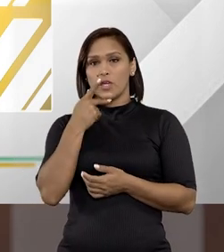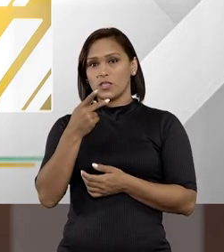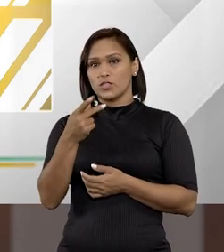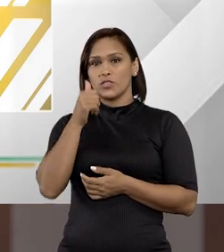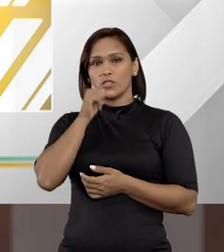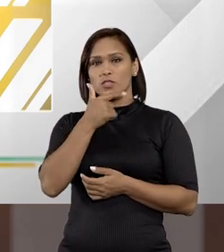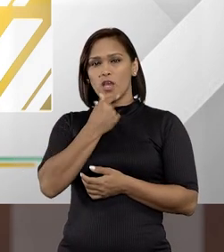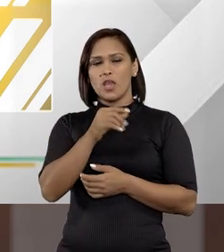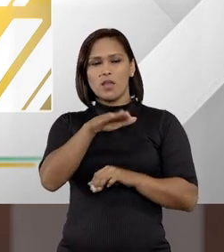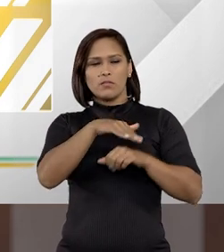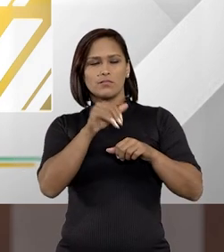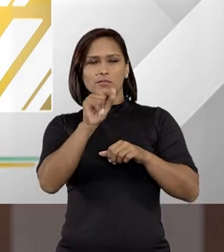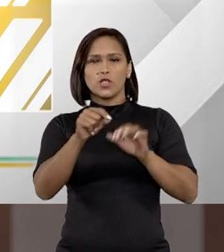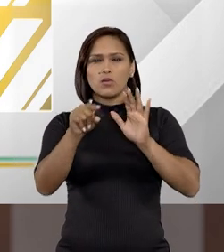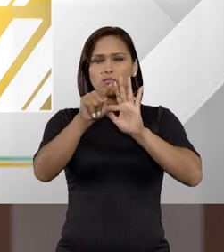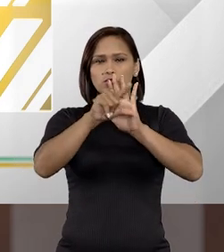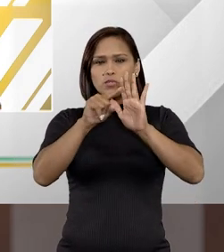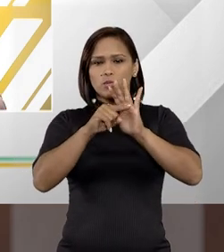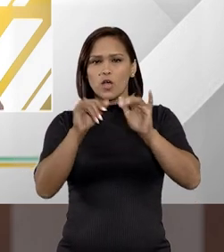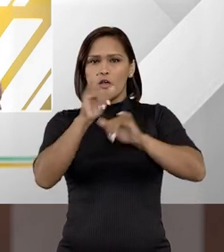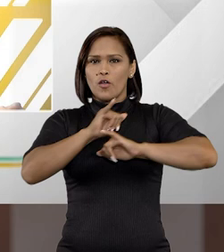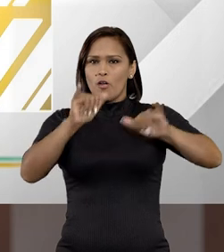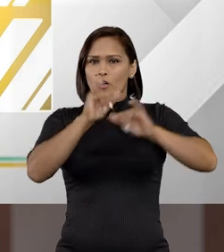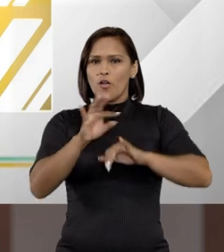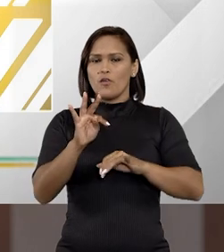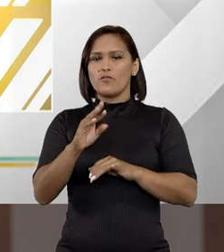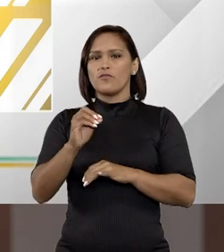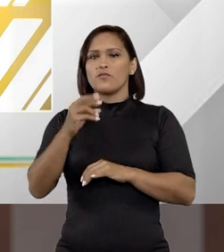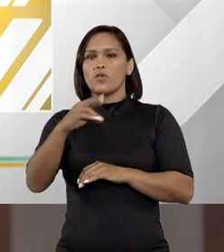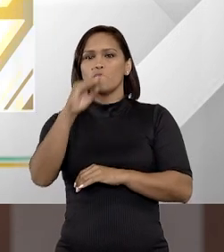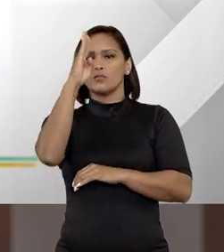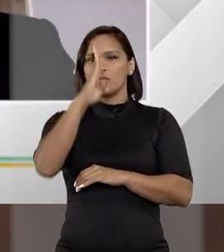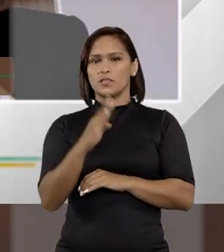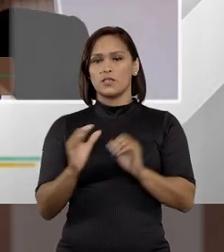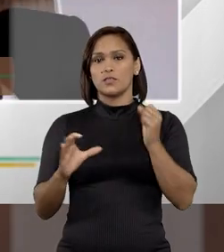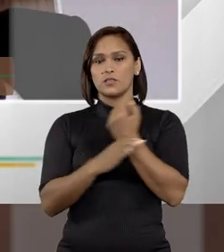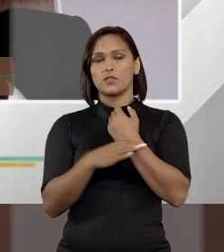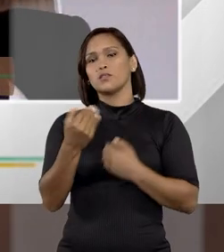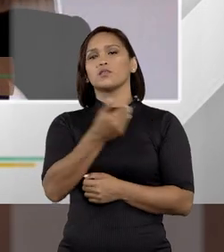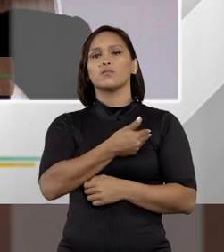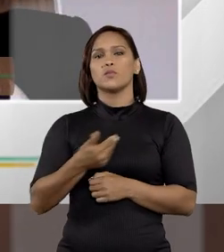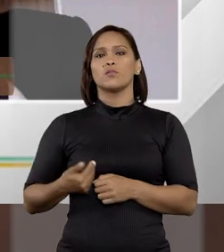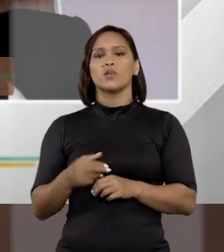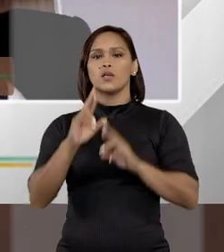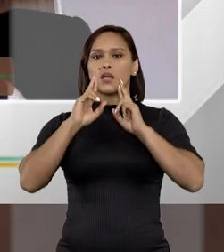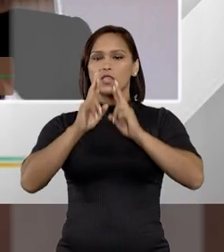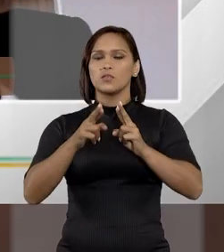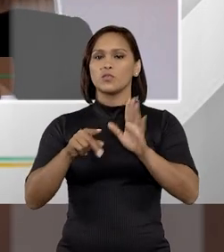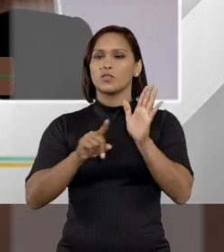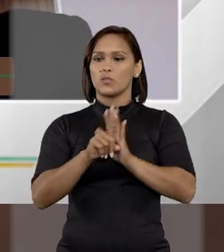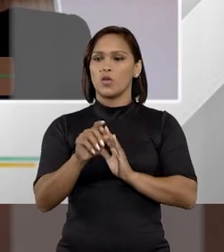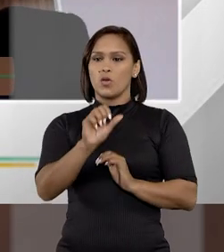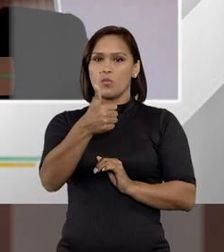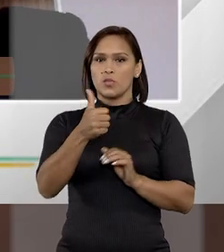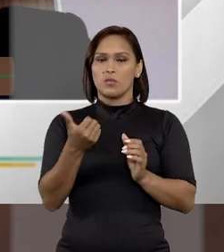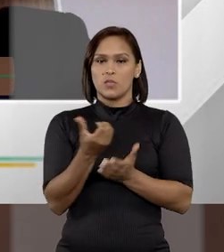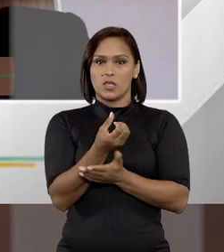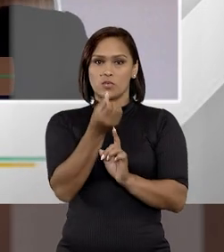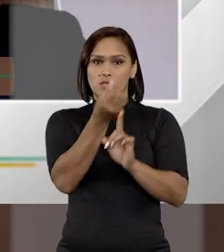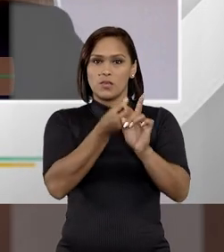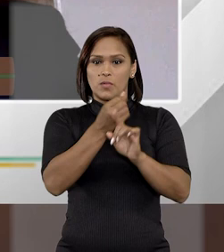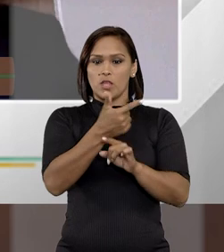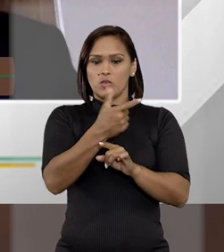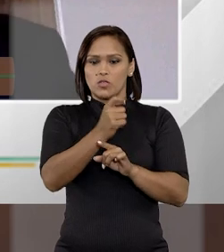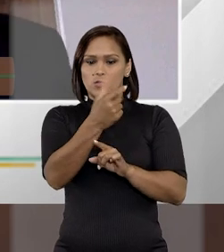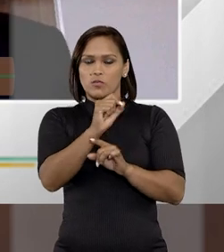Fátima, eu acabei puxando aqui uns dados do Fórum Brasileiro de Segurança Pública que eu acho que acaba por responder essa pergunta. No primeiro semestre de